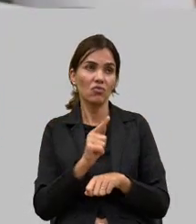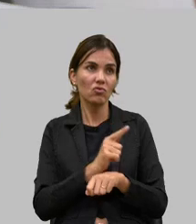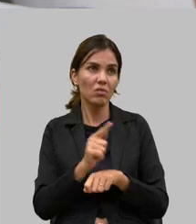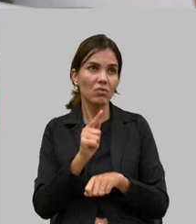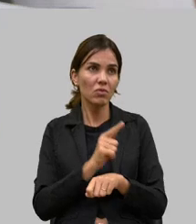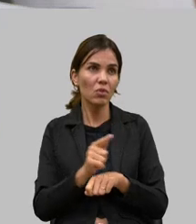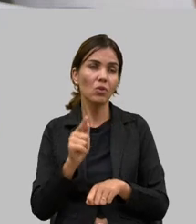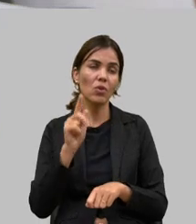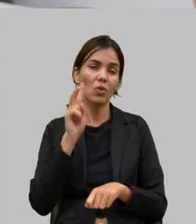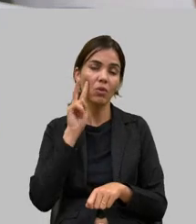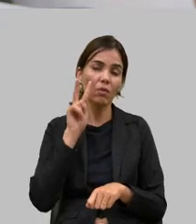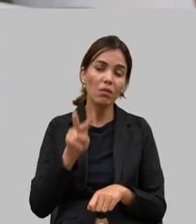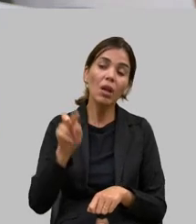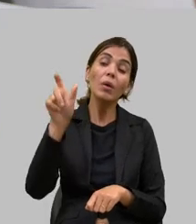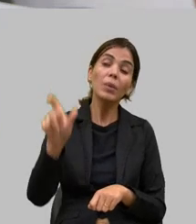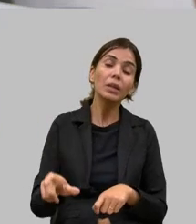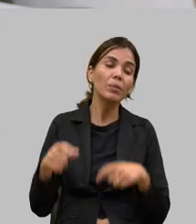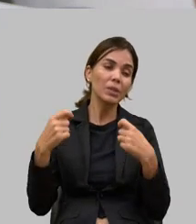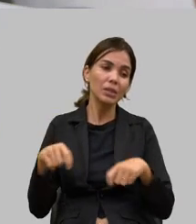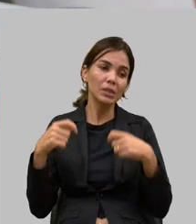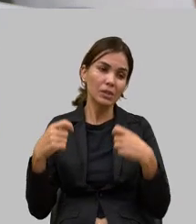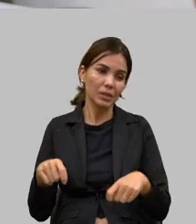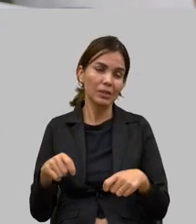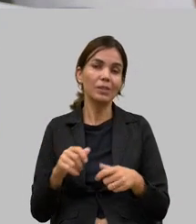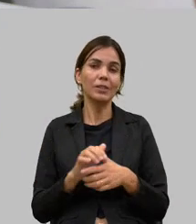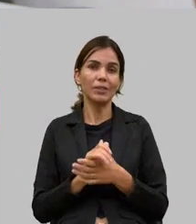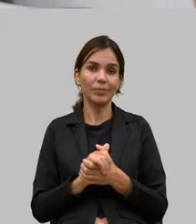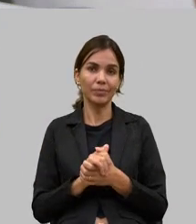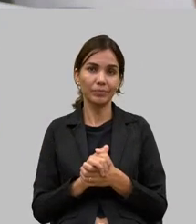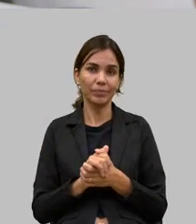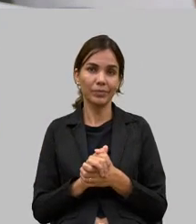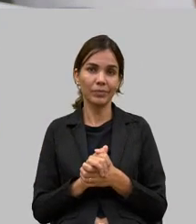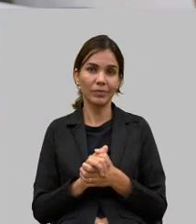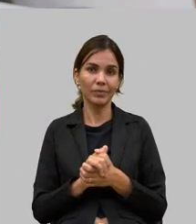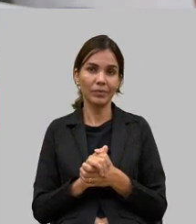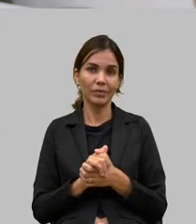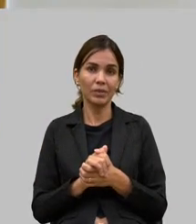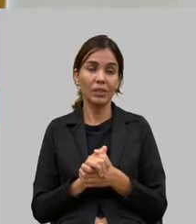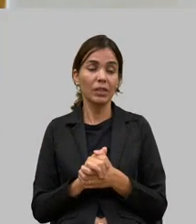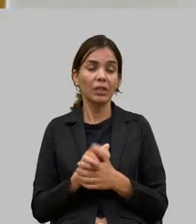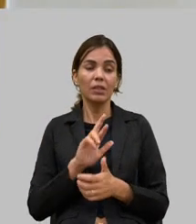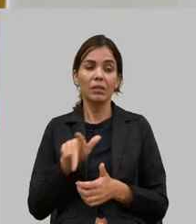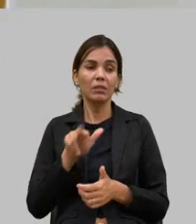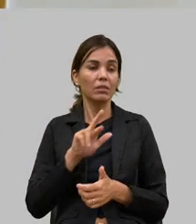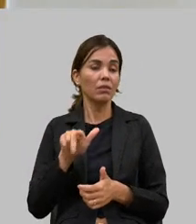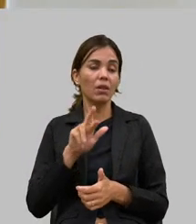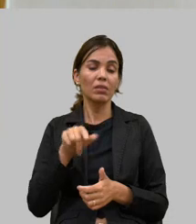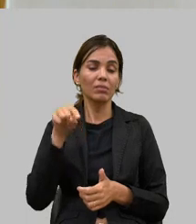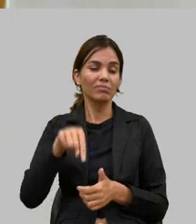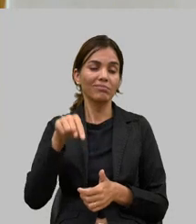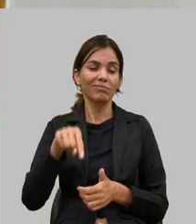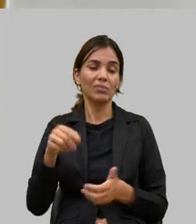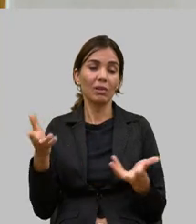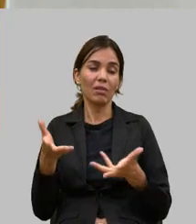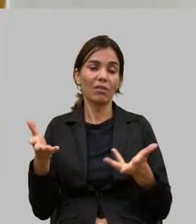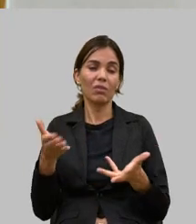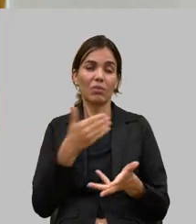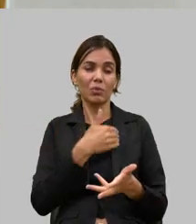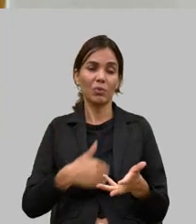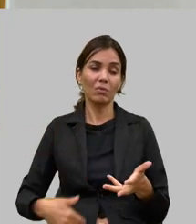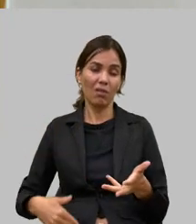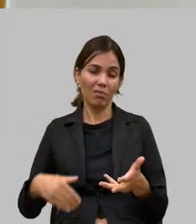para aquele que mais precisa e não é isso que esse desgoverno tem feito com o nosso produtor rural mas pelo menos